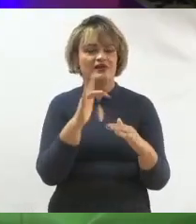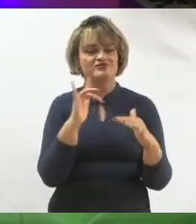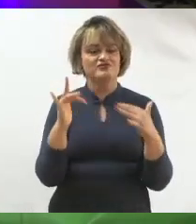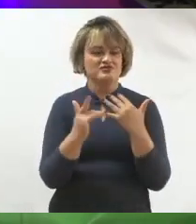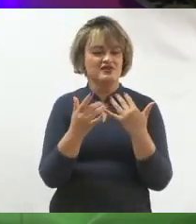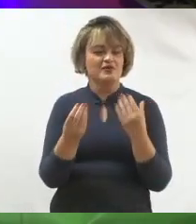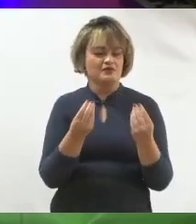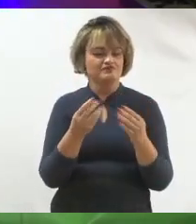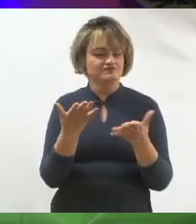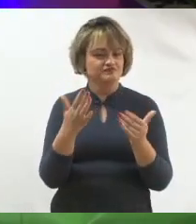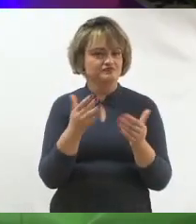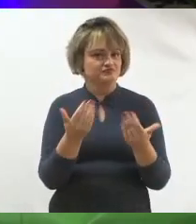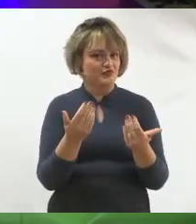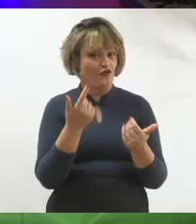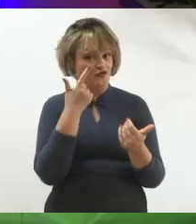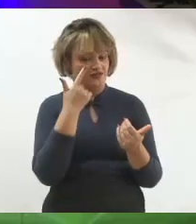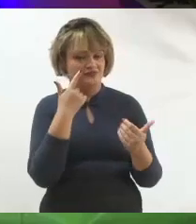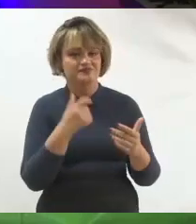Então, fica aqui comigo.